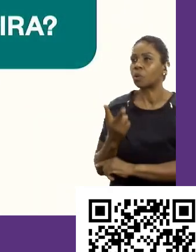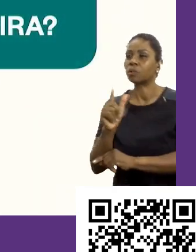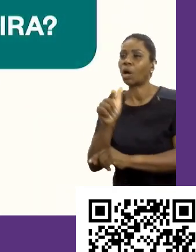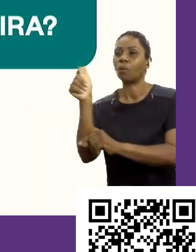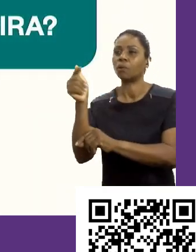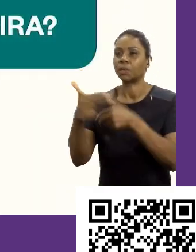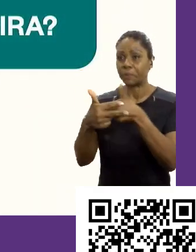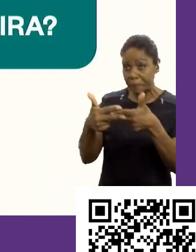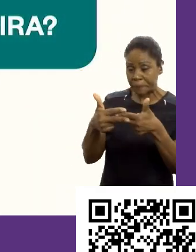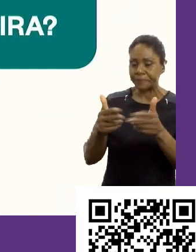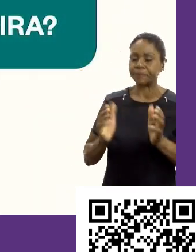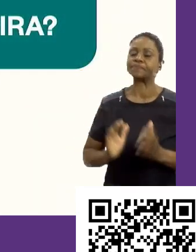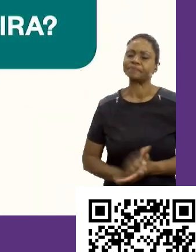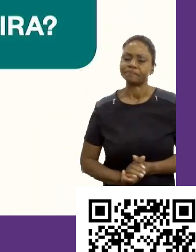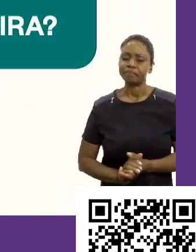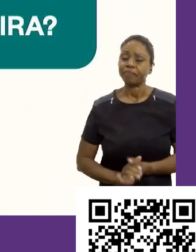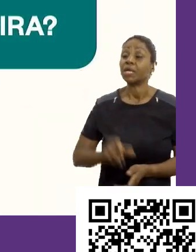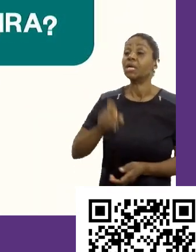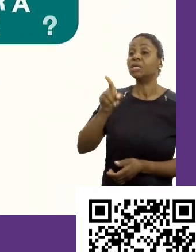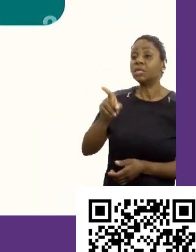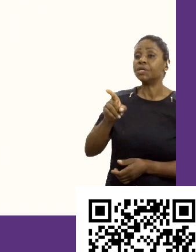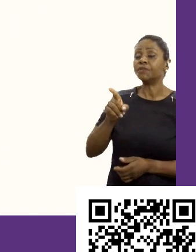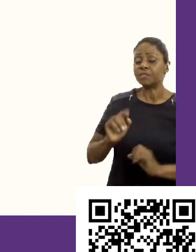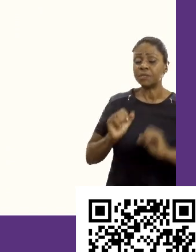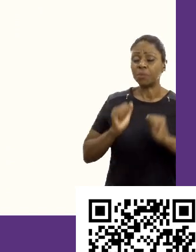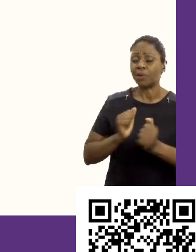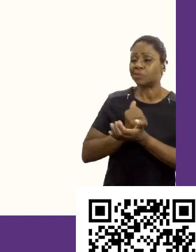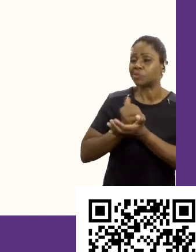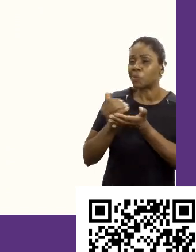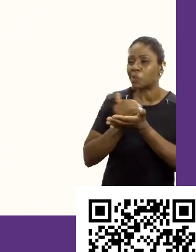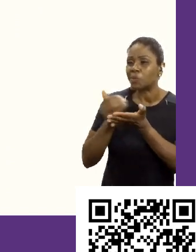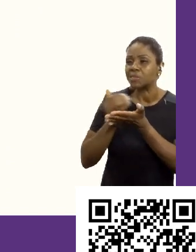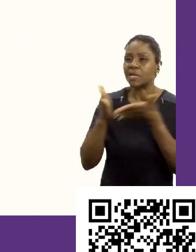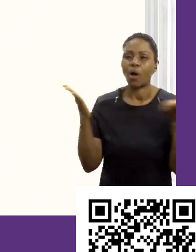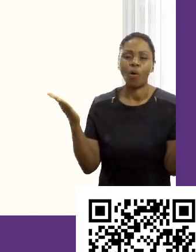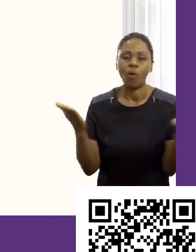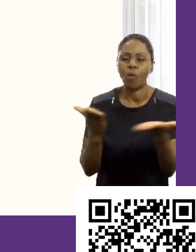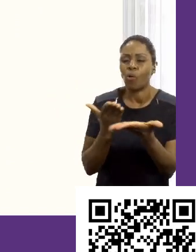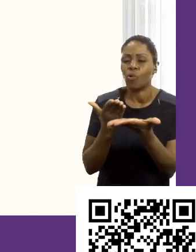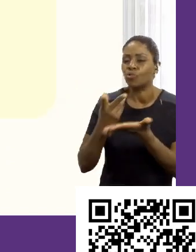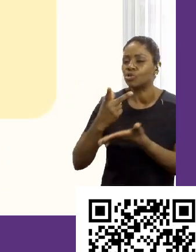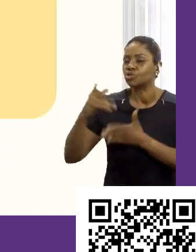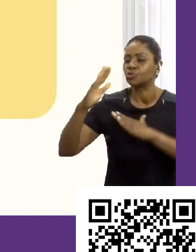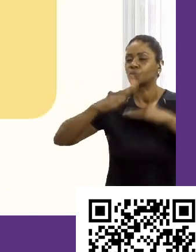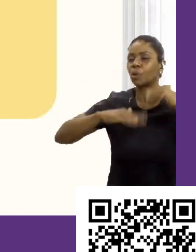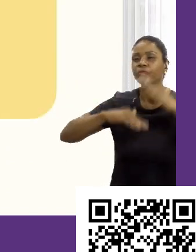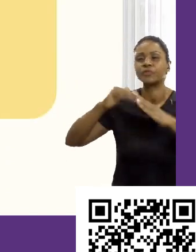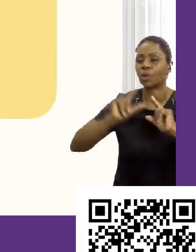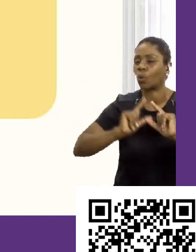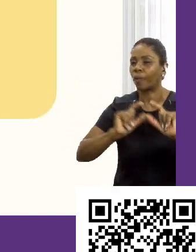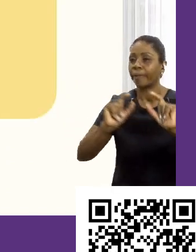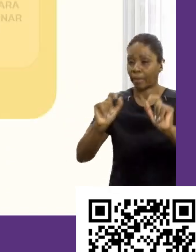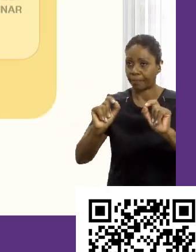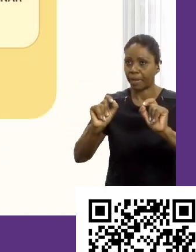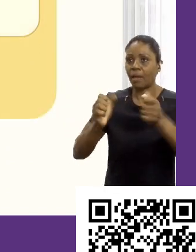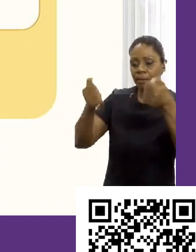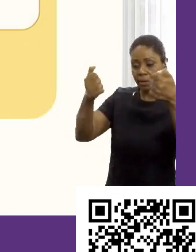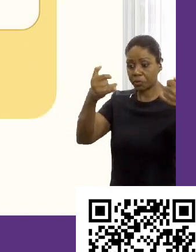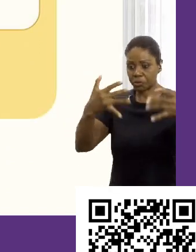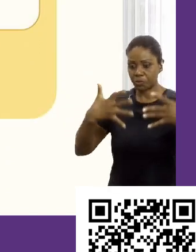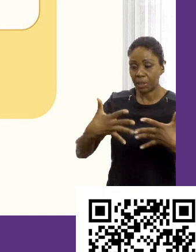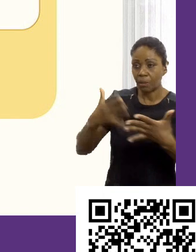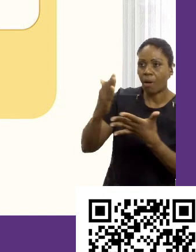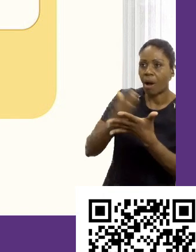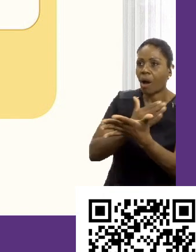Tá? Bom, e o que você pode começar a fazer hoje pela sua carreira? Tá? Eu falo que esse aqui são